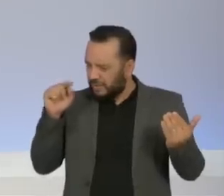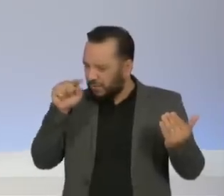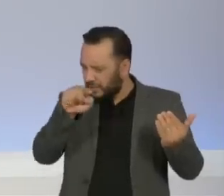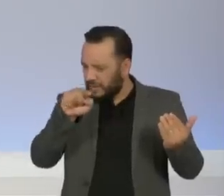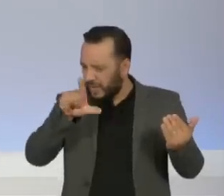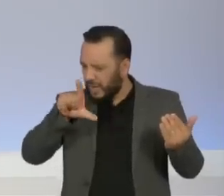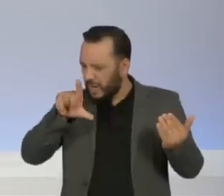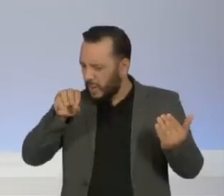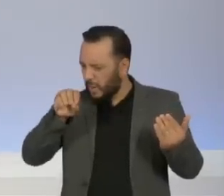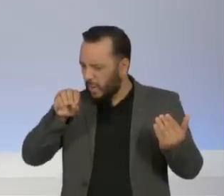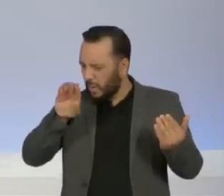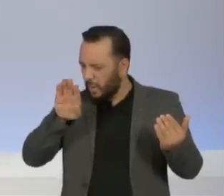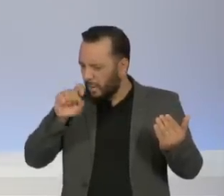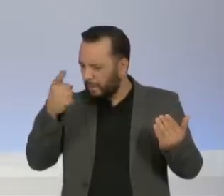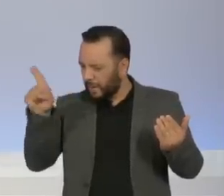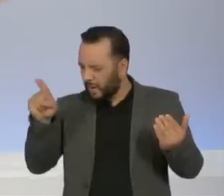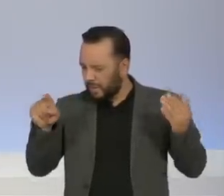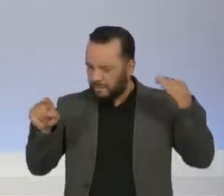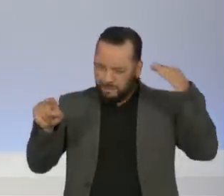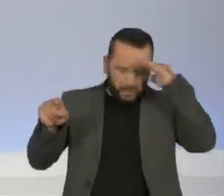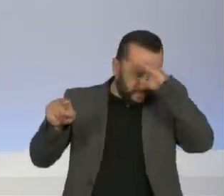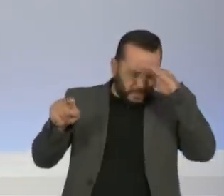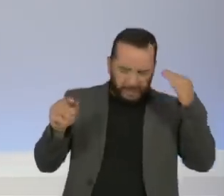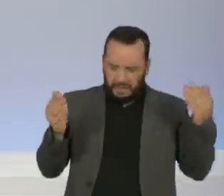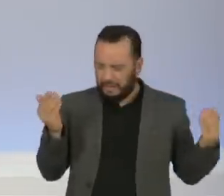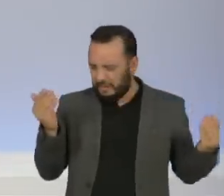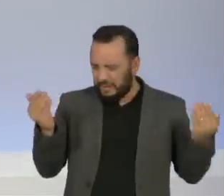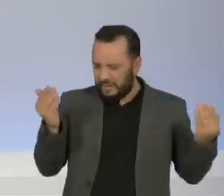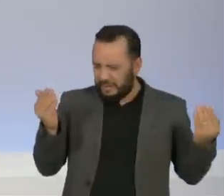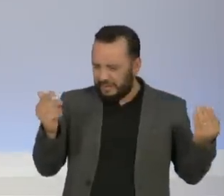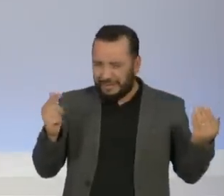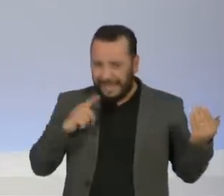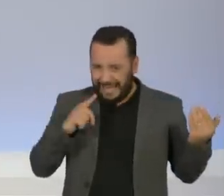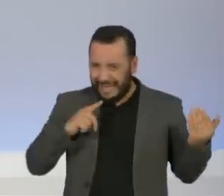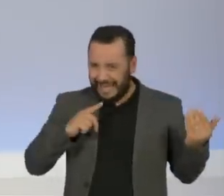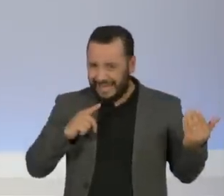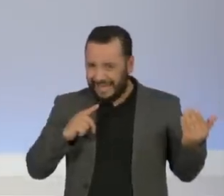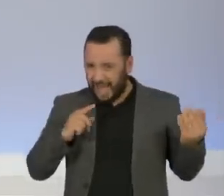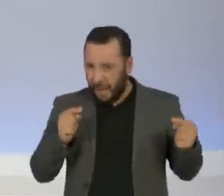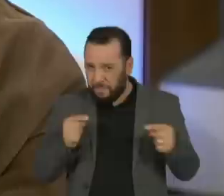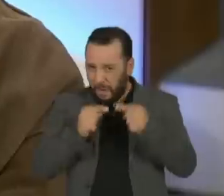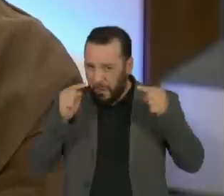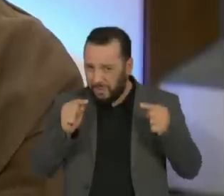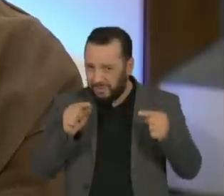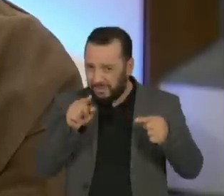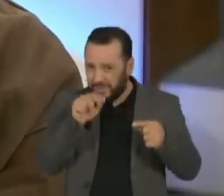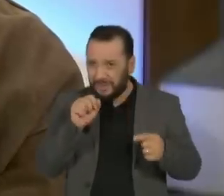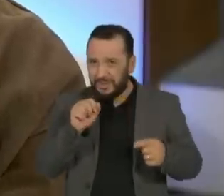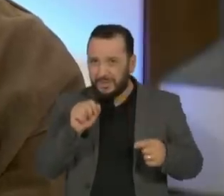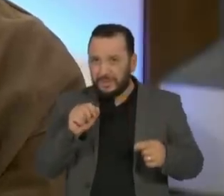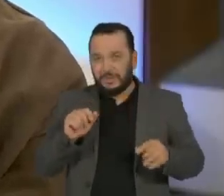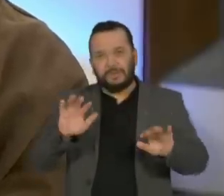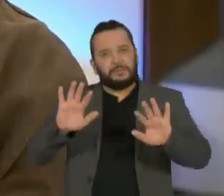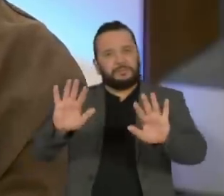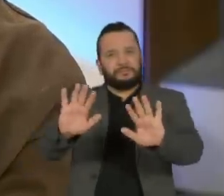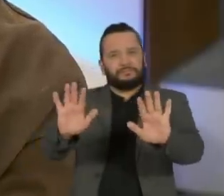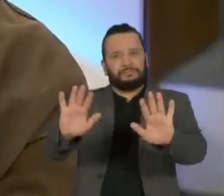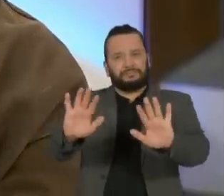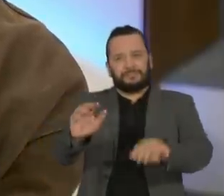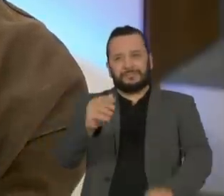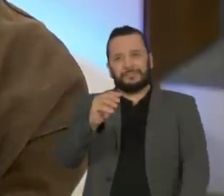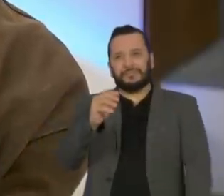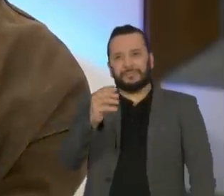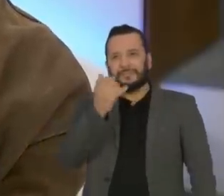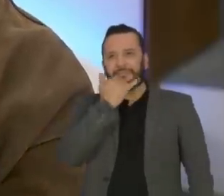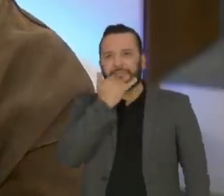alguma coisa que fez você pender para isso? Existe uma identidade, assim, uma identificação com Olha, para mim seria absolutamente